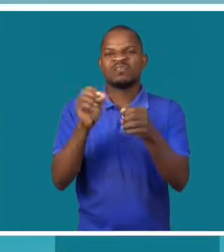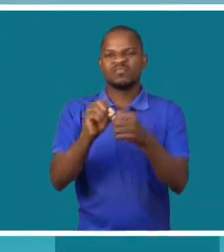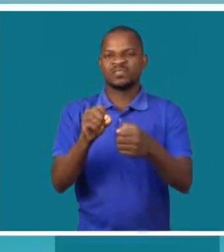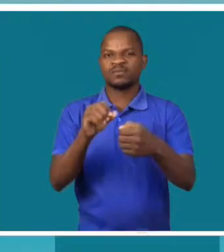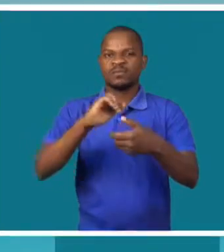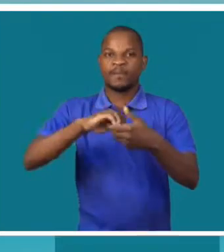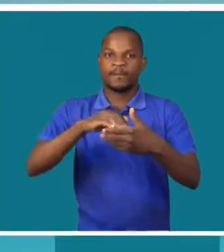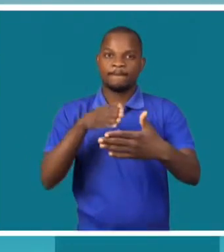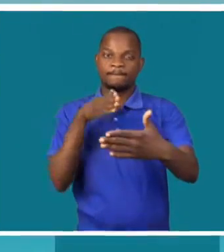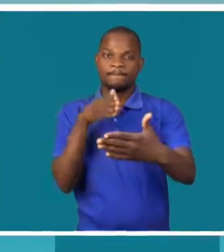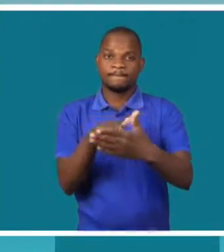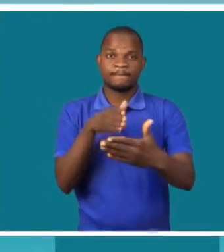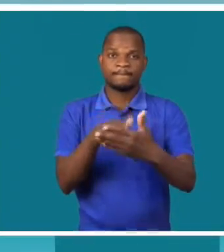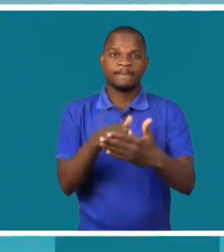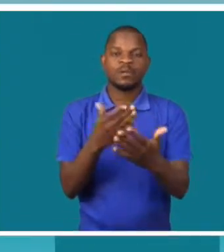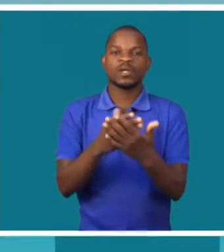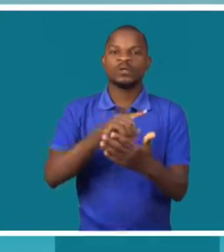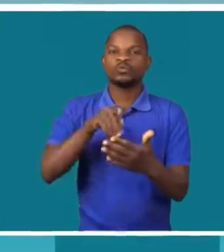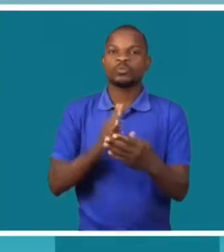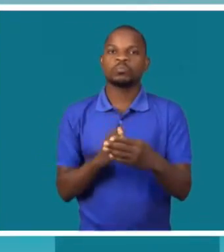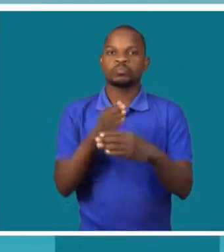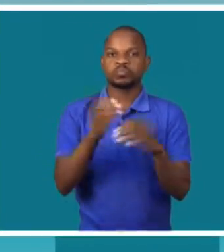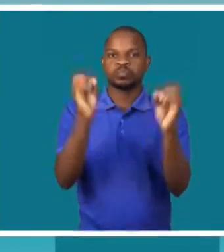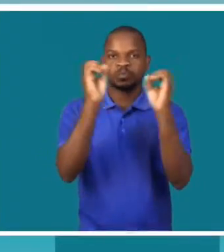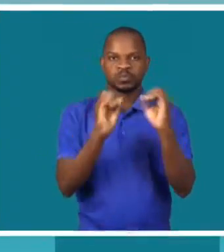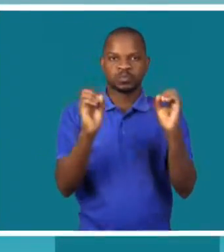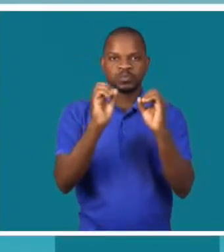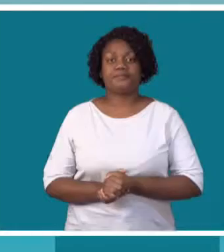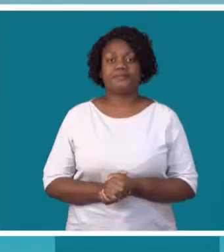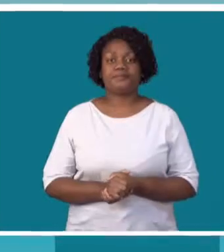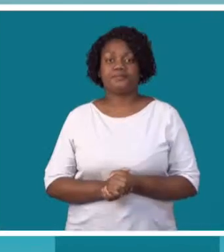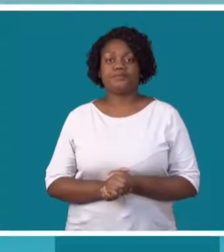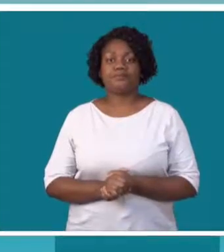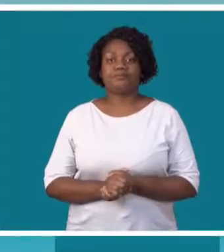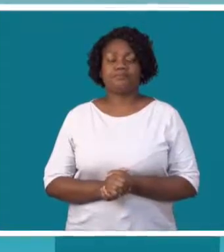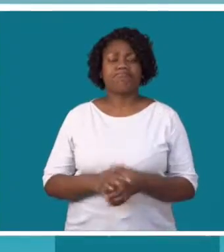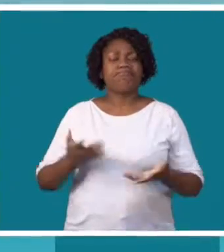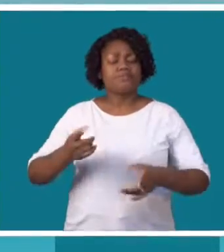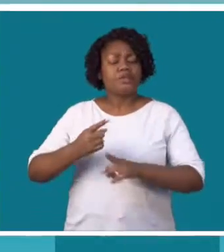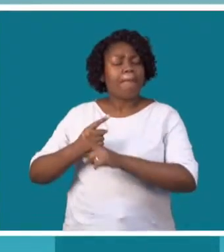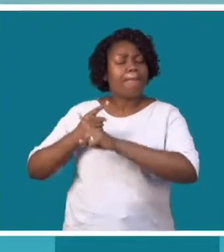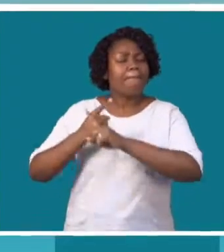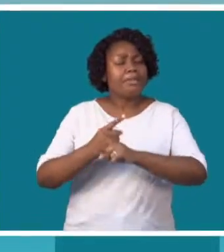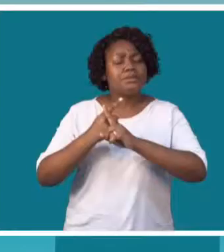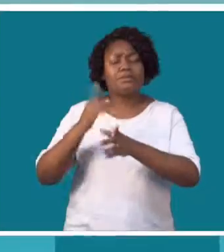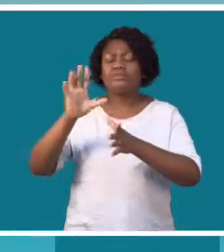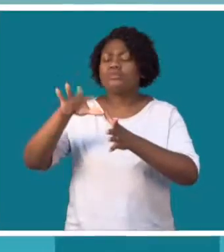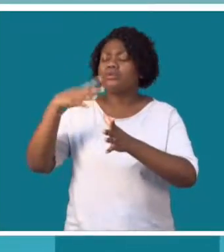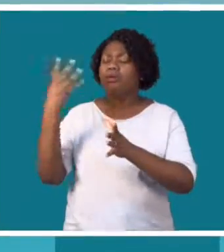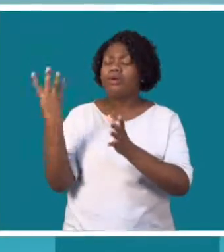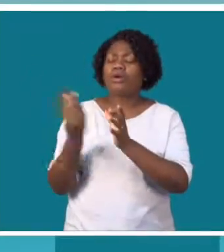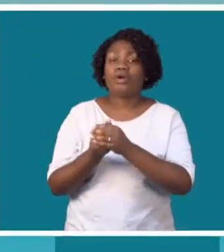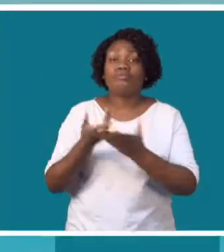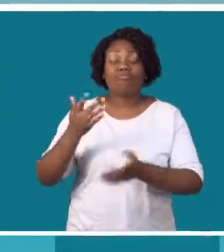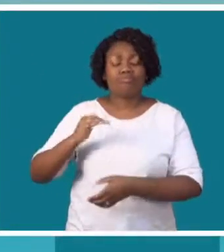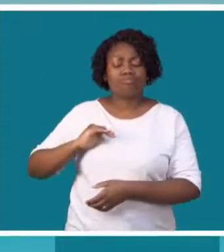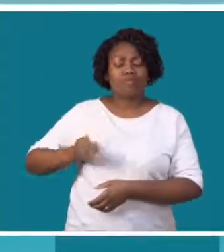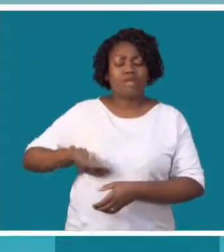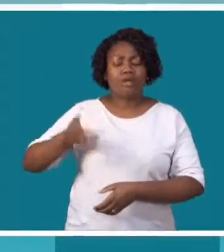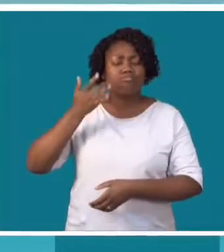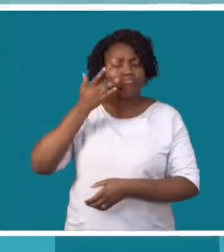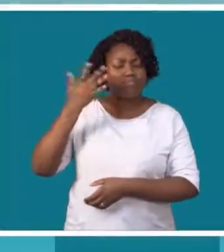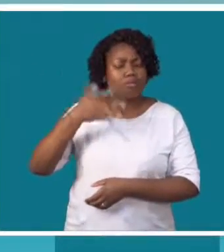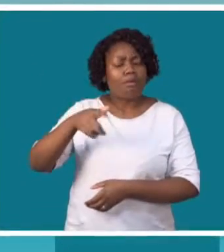criar barreiras para não conseguirmos ir em frente. Embora haja focos de discriminação, as